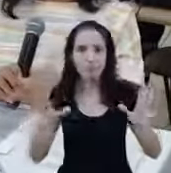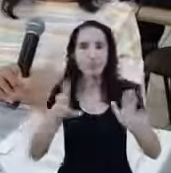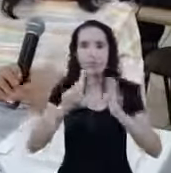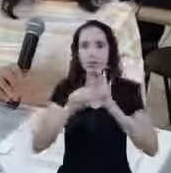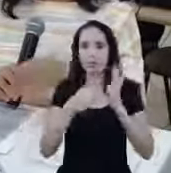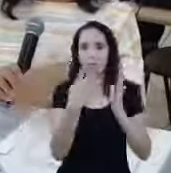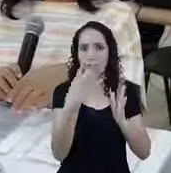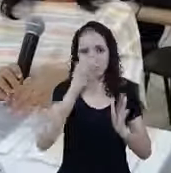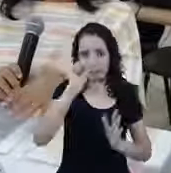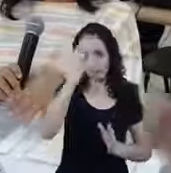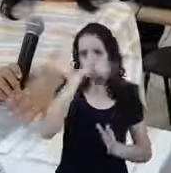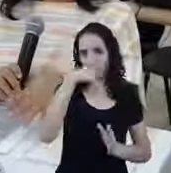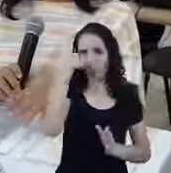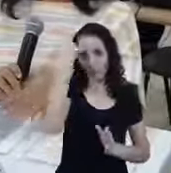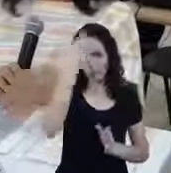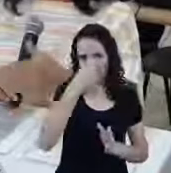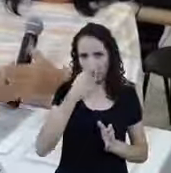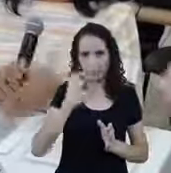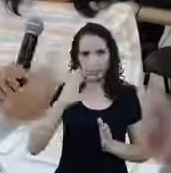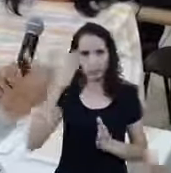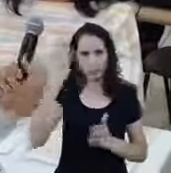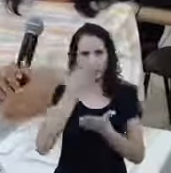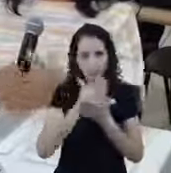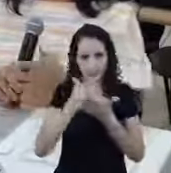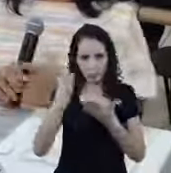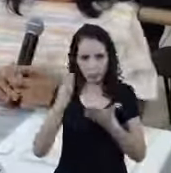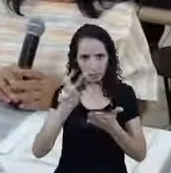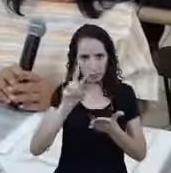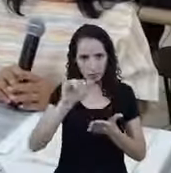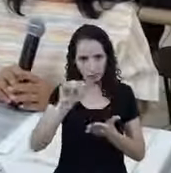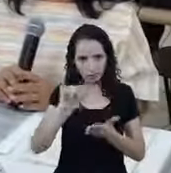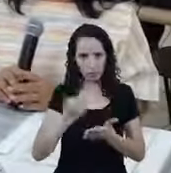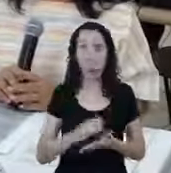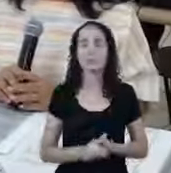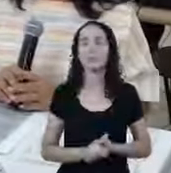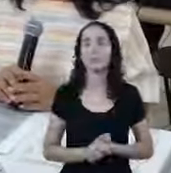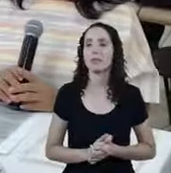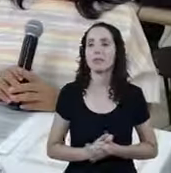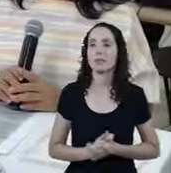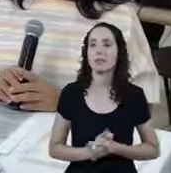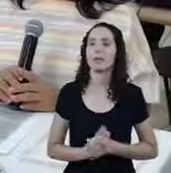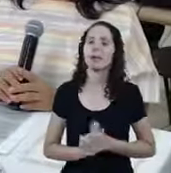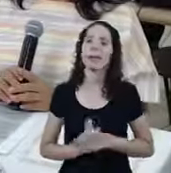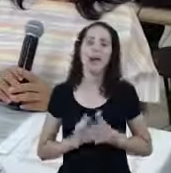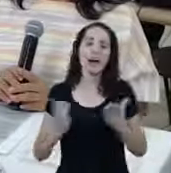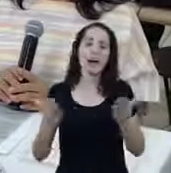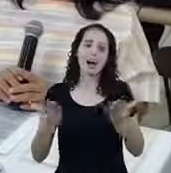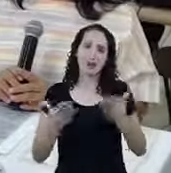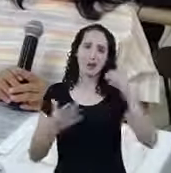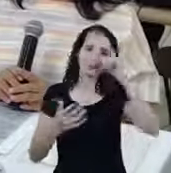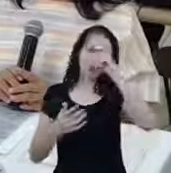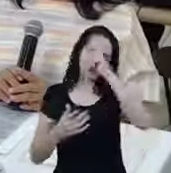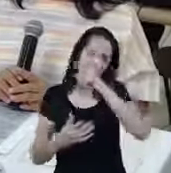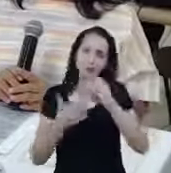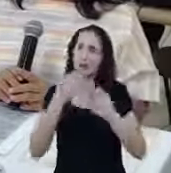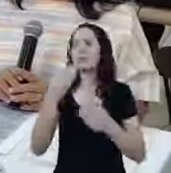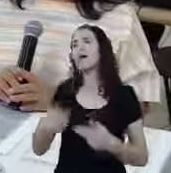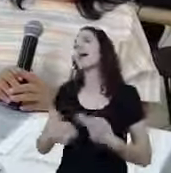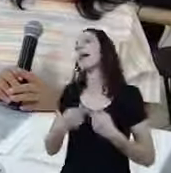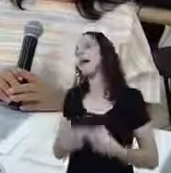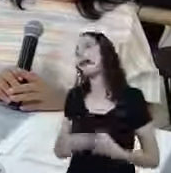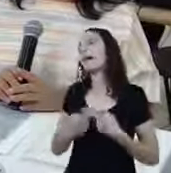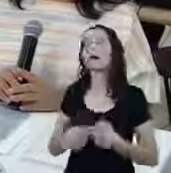horas Estarão entrando Em vigor E as pessoas Estarão recebendo É sempre difícil A gente falar E pedir paciência Para quem está Com